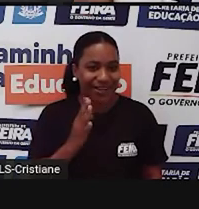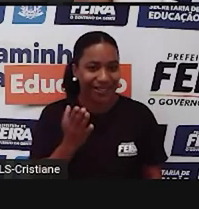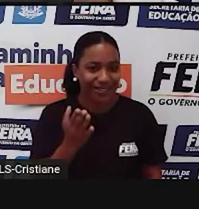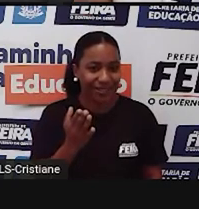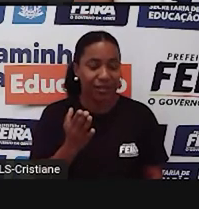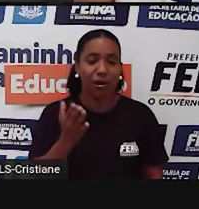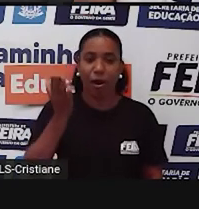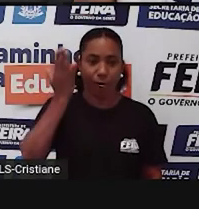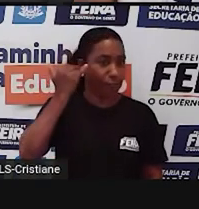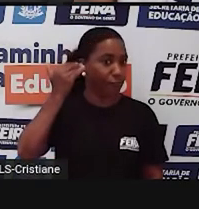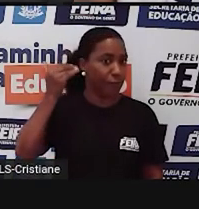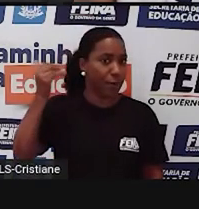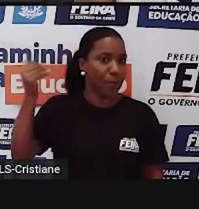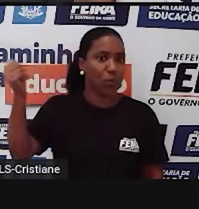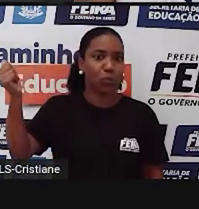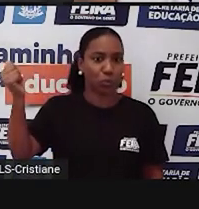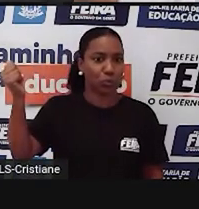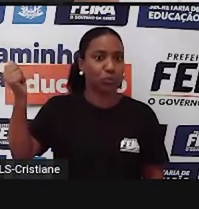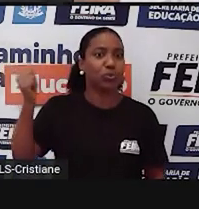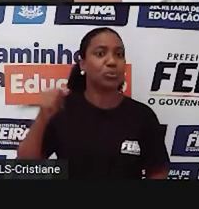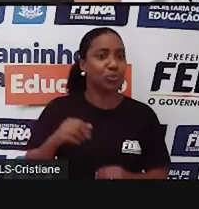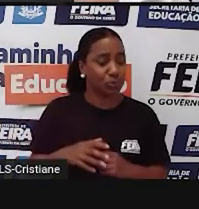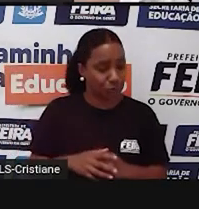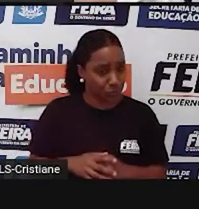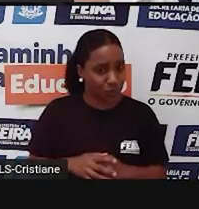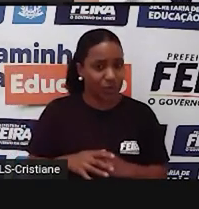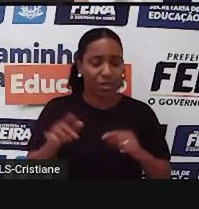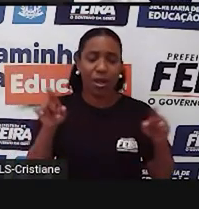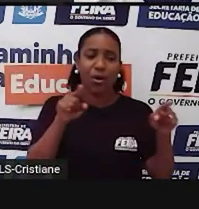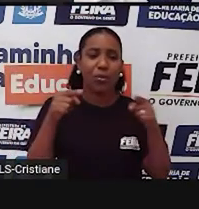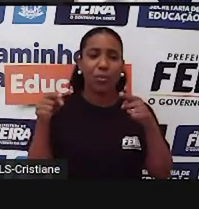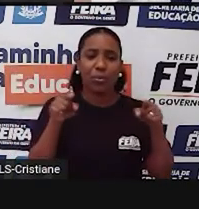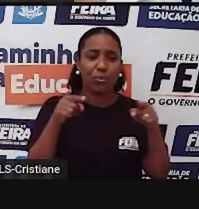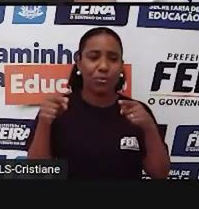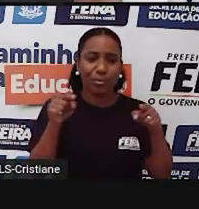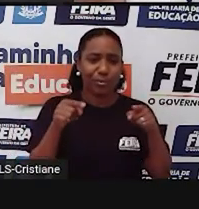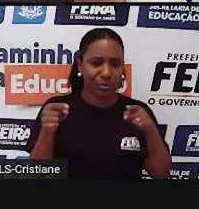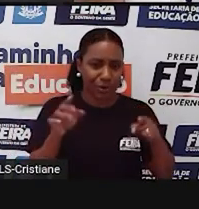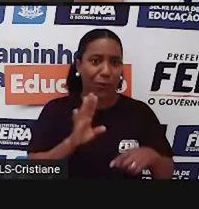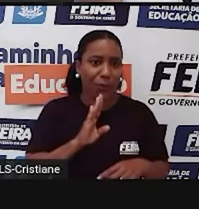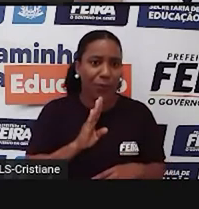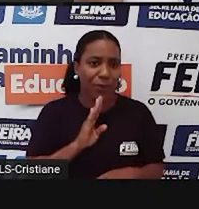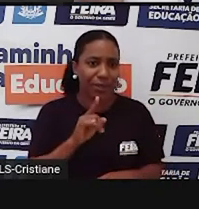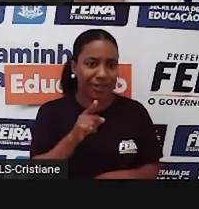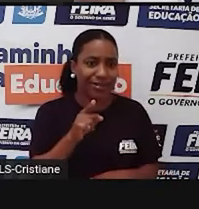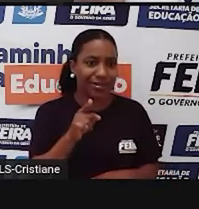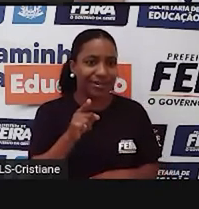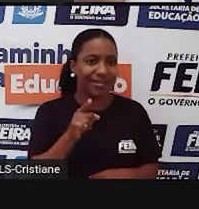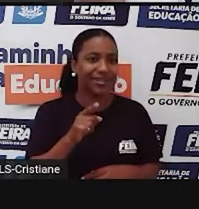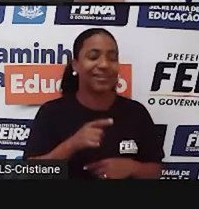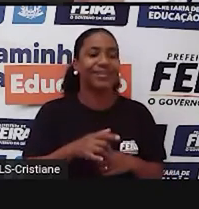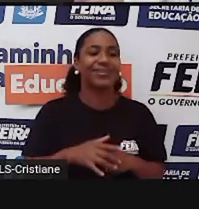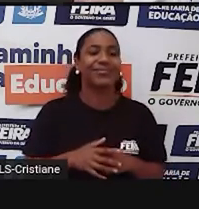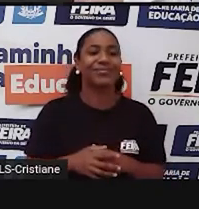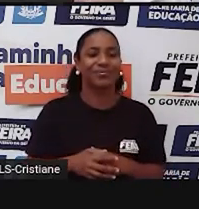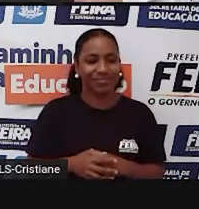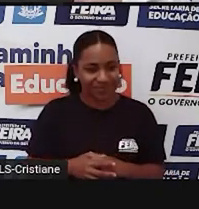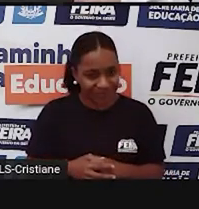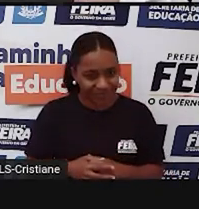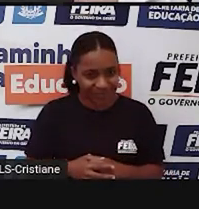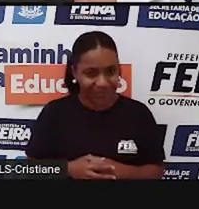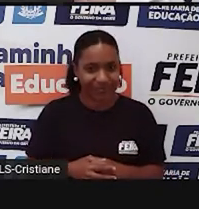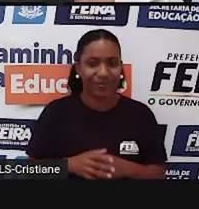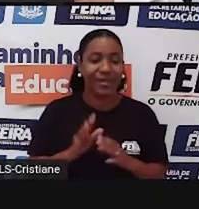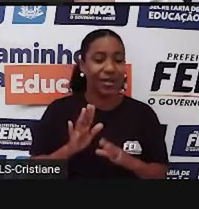Já ouviram falar? Conhecem alguma música que já fez sucesso? Eu